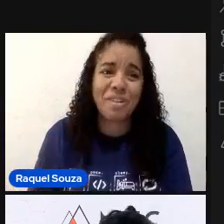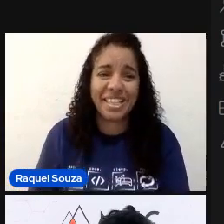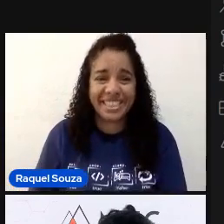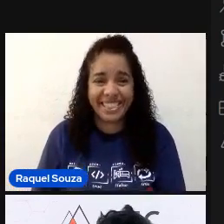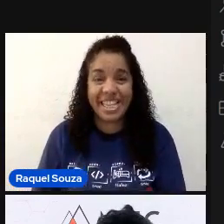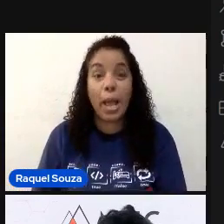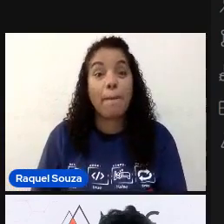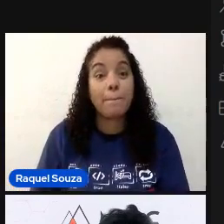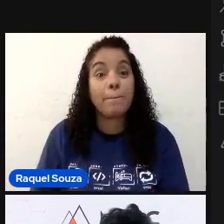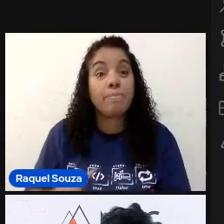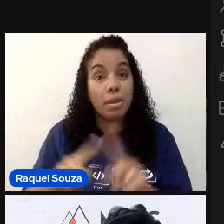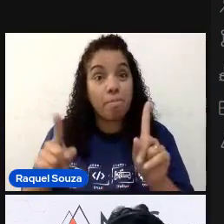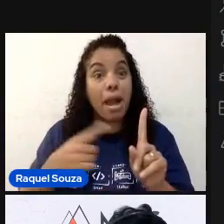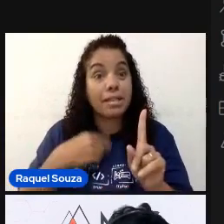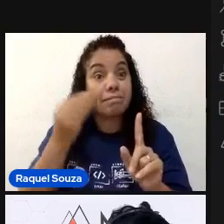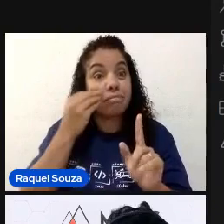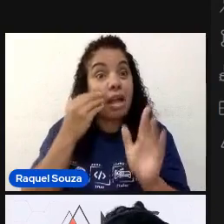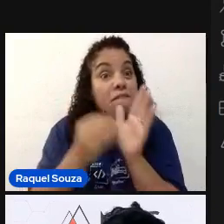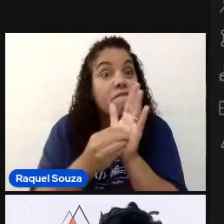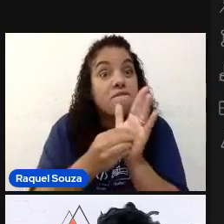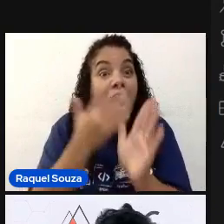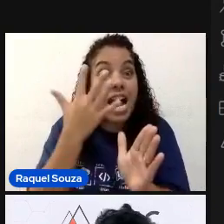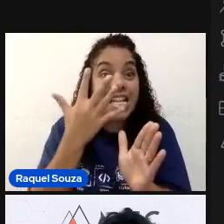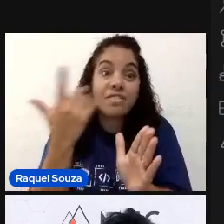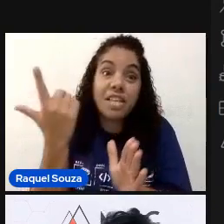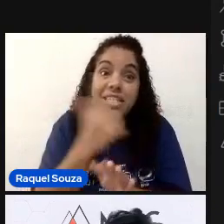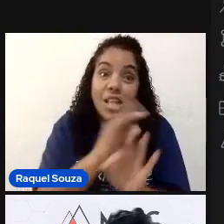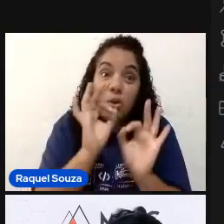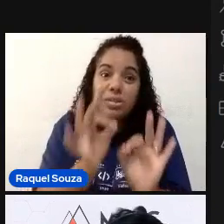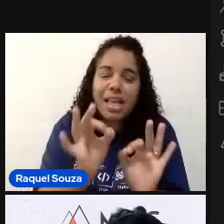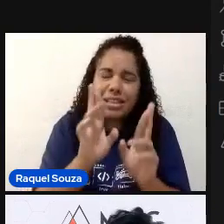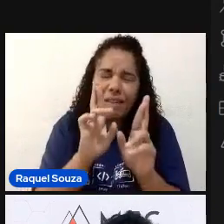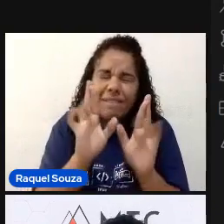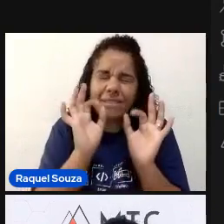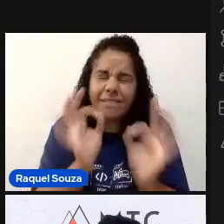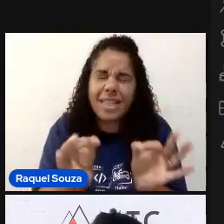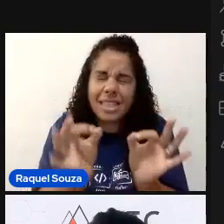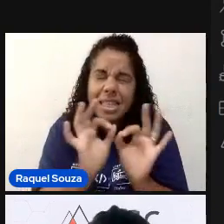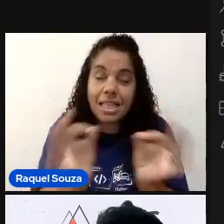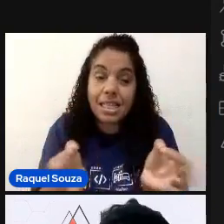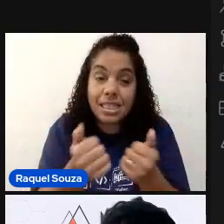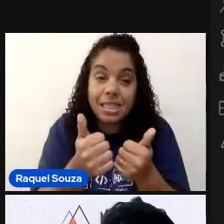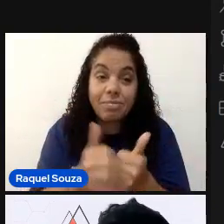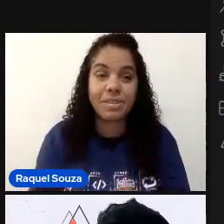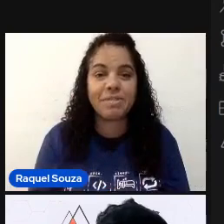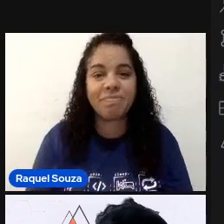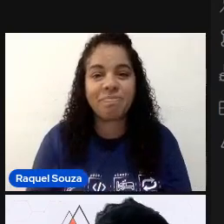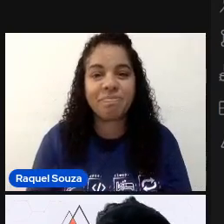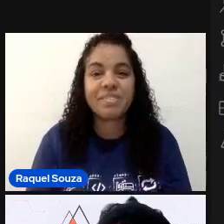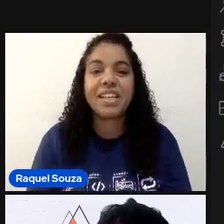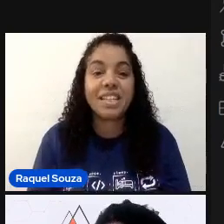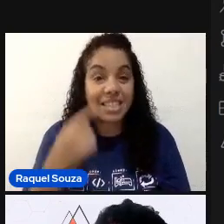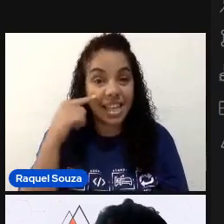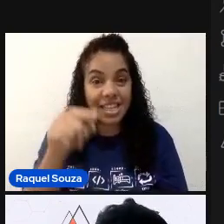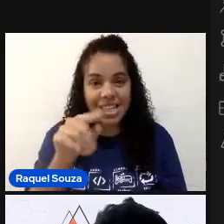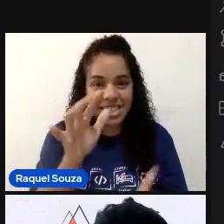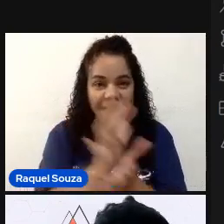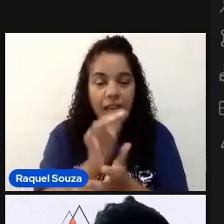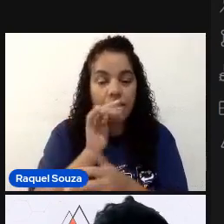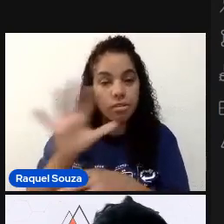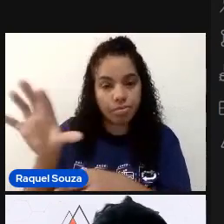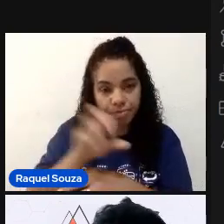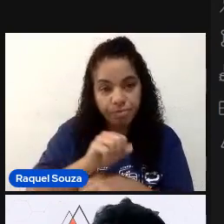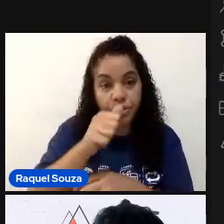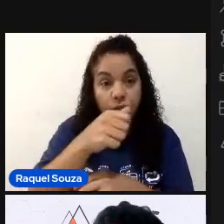Mas eu testei várias vezes e imagino que vai dar certo, sim. É uma coisa simples. Então, nesse caso aqui. Ele puxa o seu